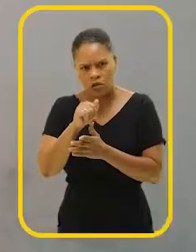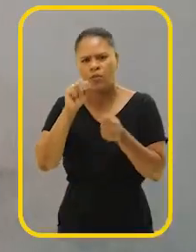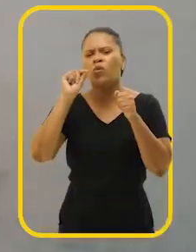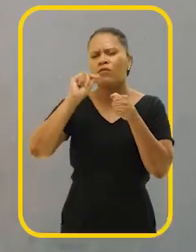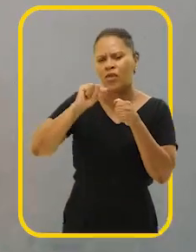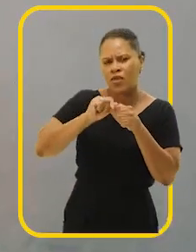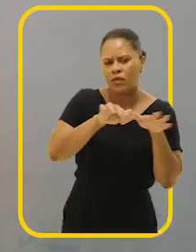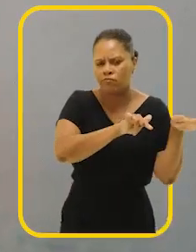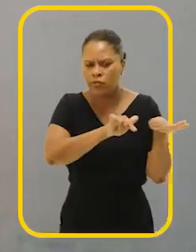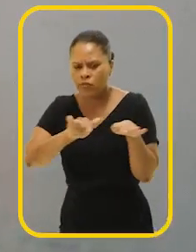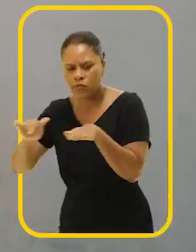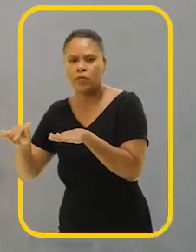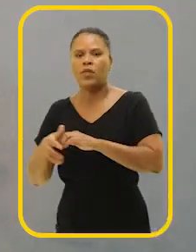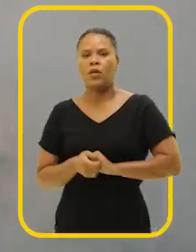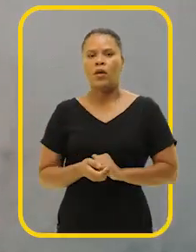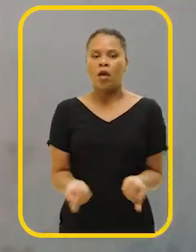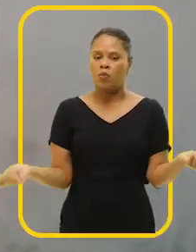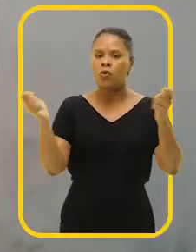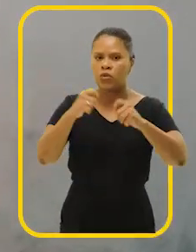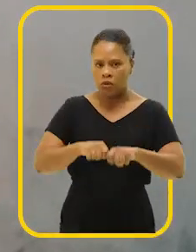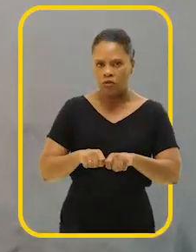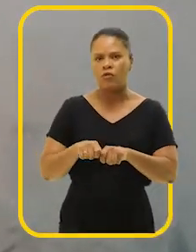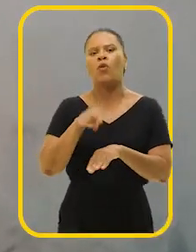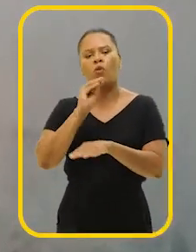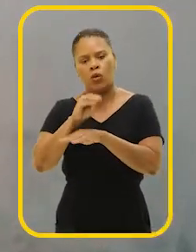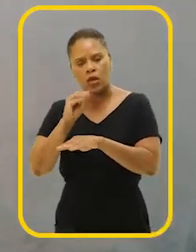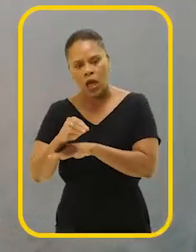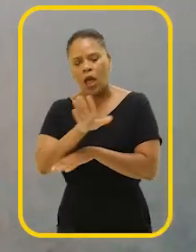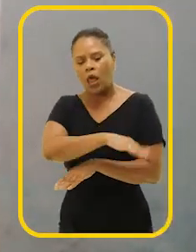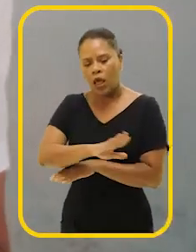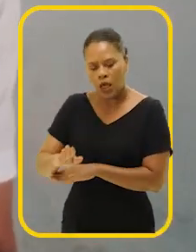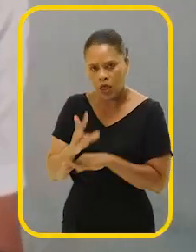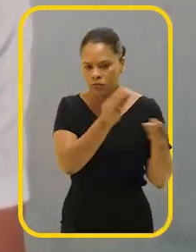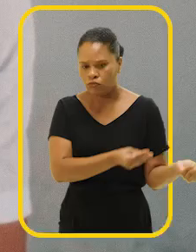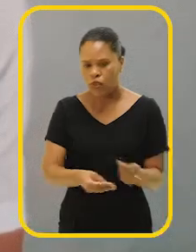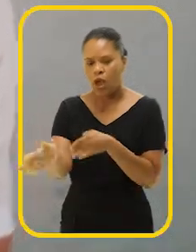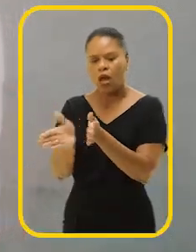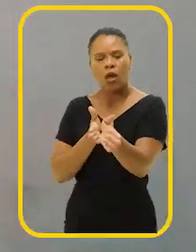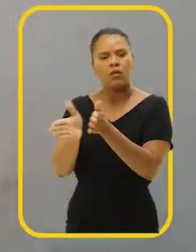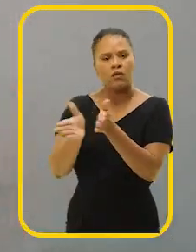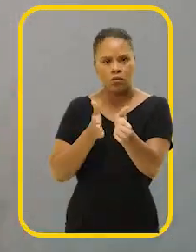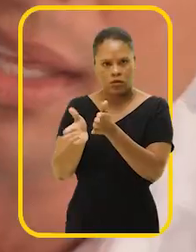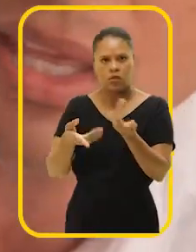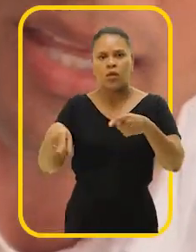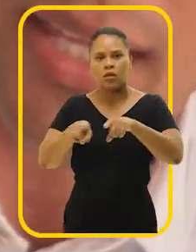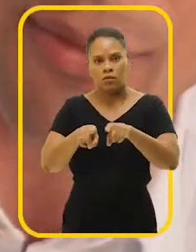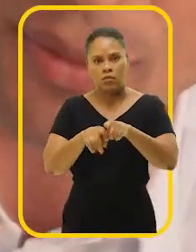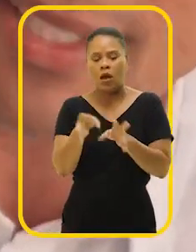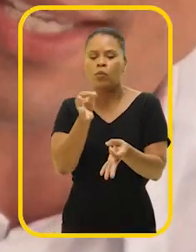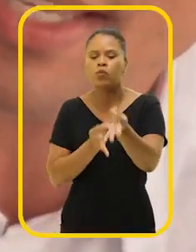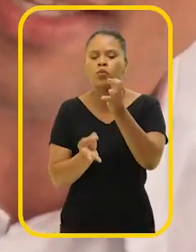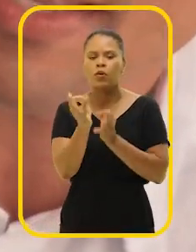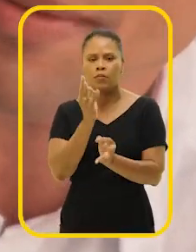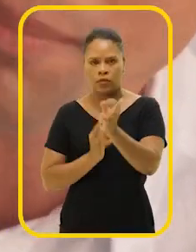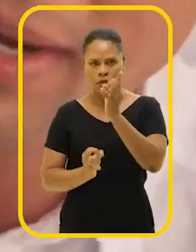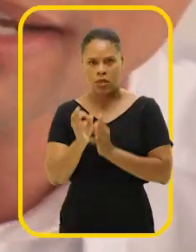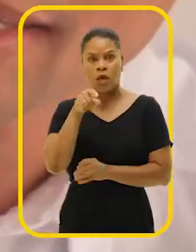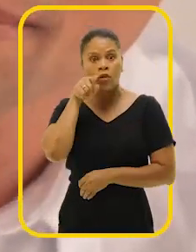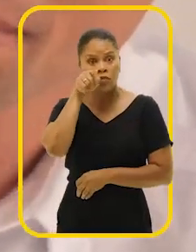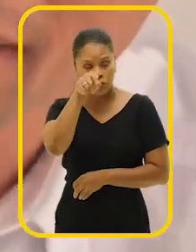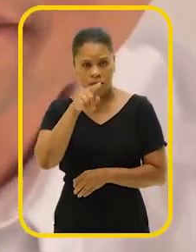semana. É possível a gente cuidar das nossas crianças, é possível garantir que elas tenham acesso à terapia. E você,